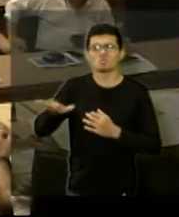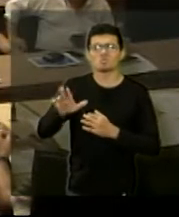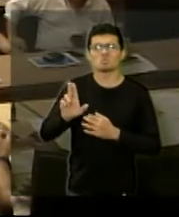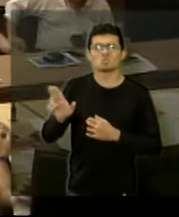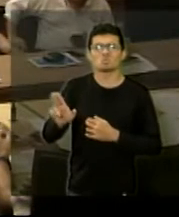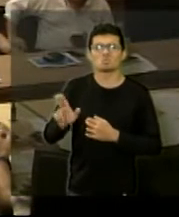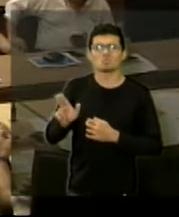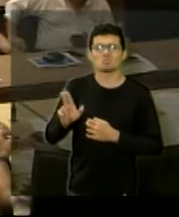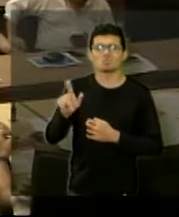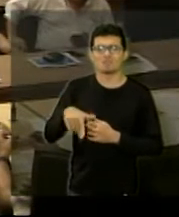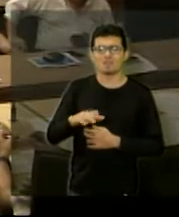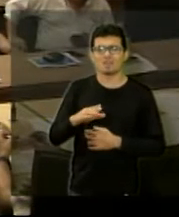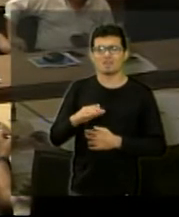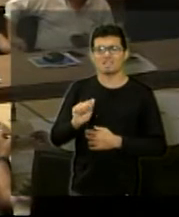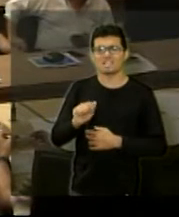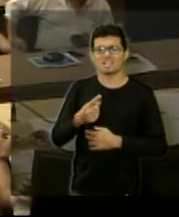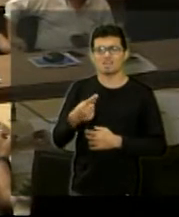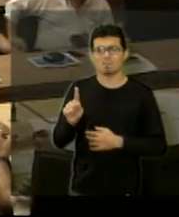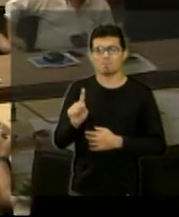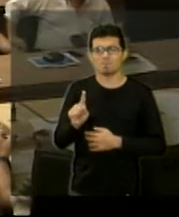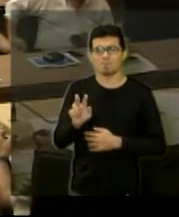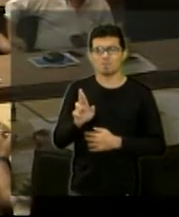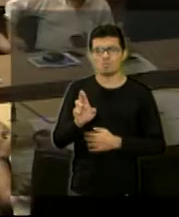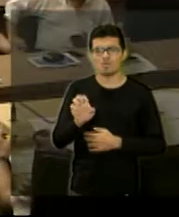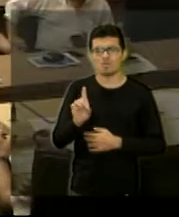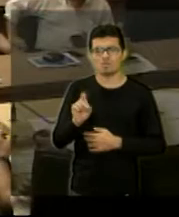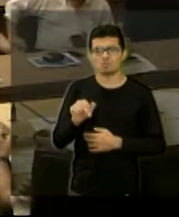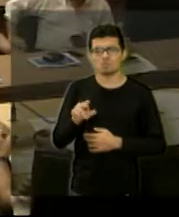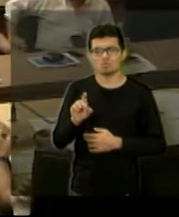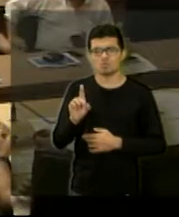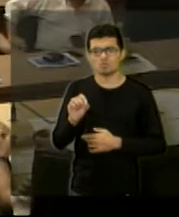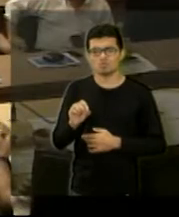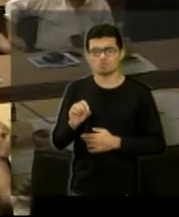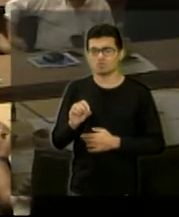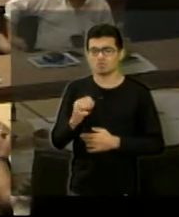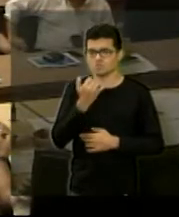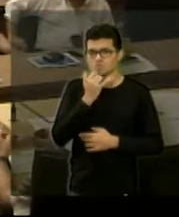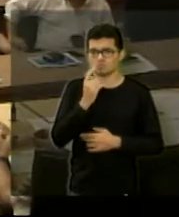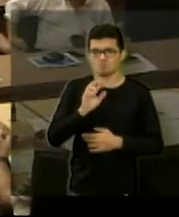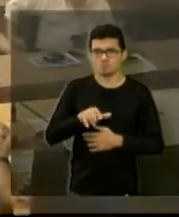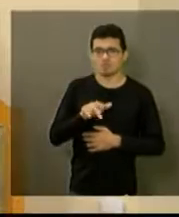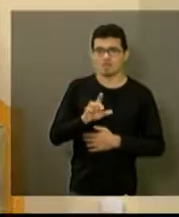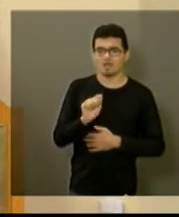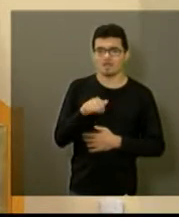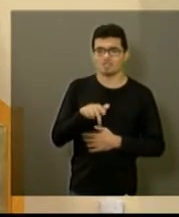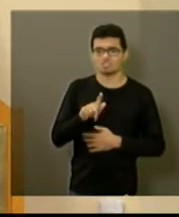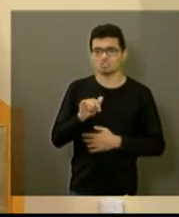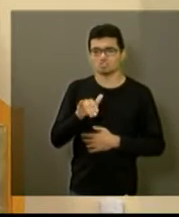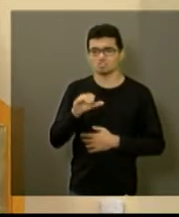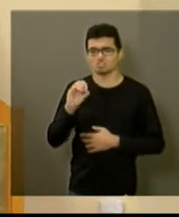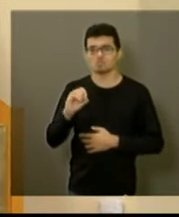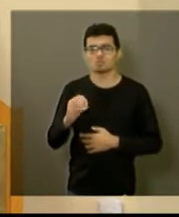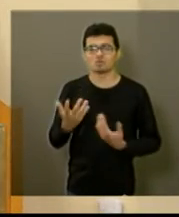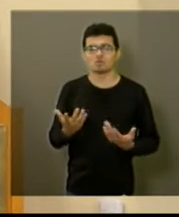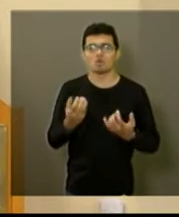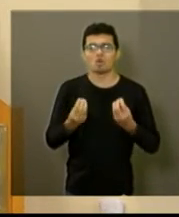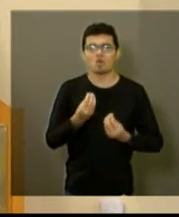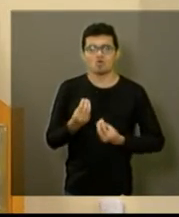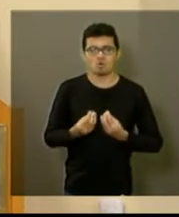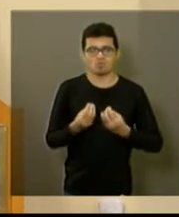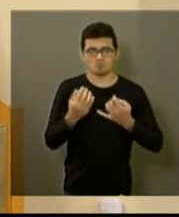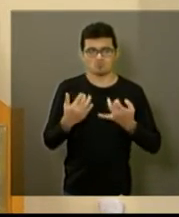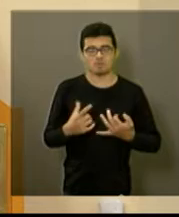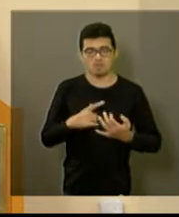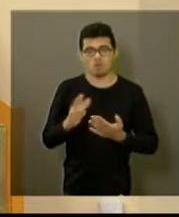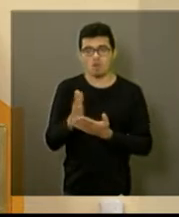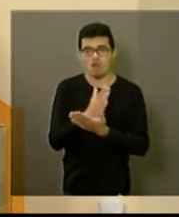Zé, tem o nome lá, Capão do Redondo, não é? Angico. Angico. É. Do Angico, algumas